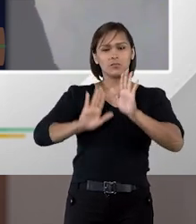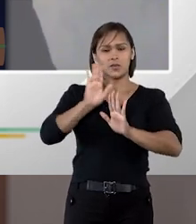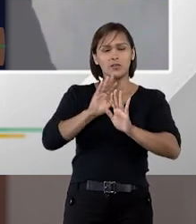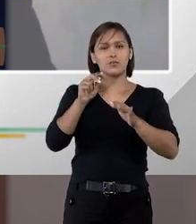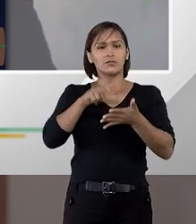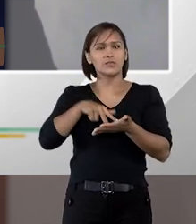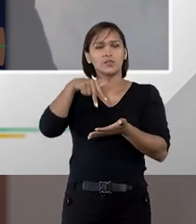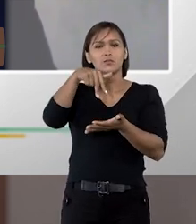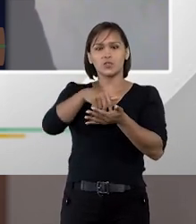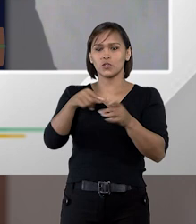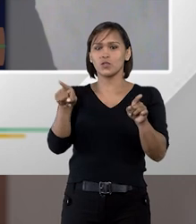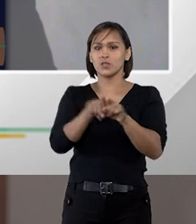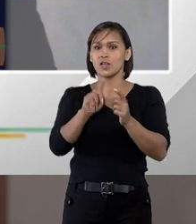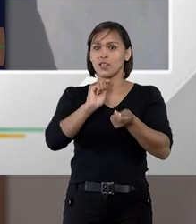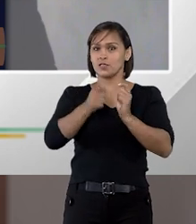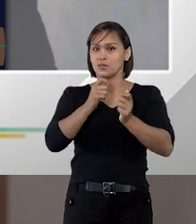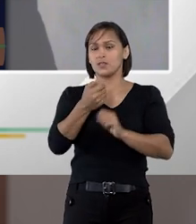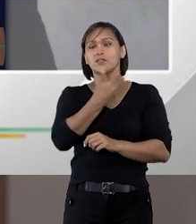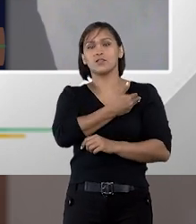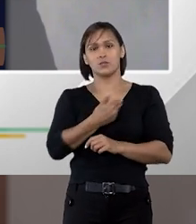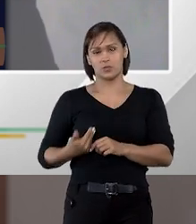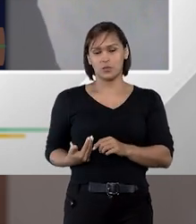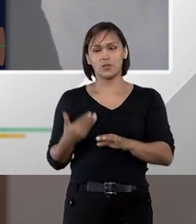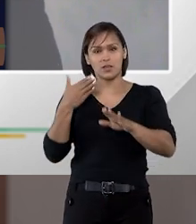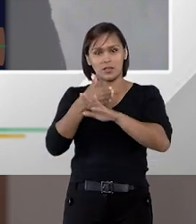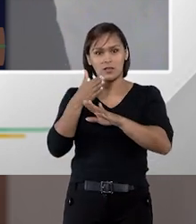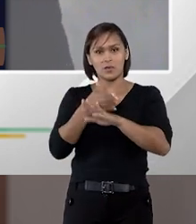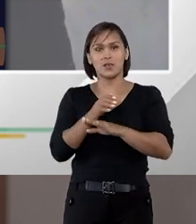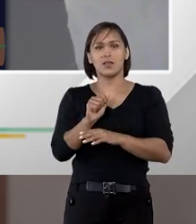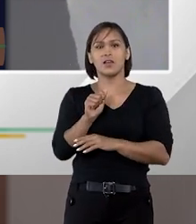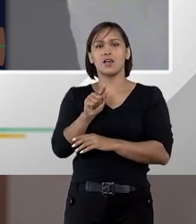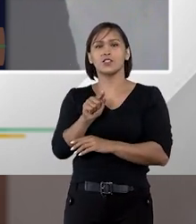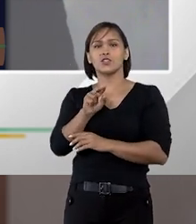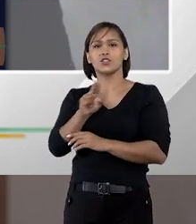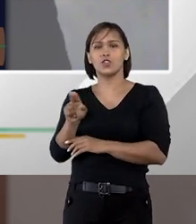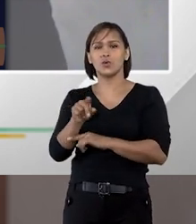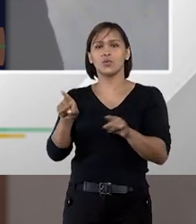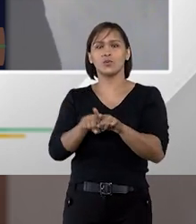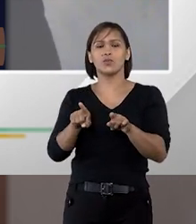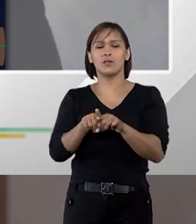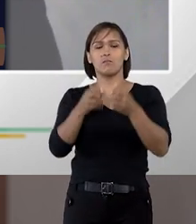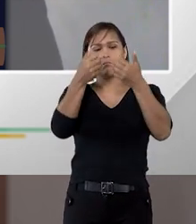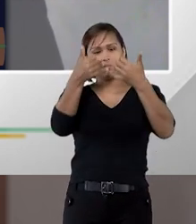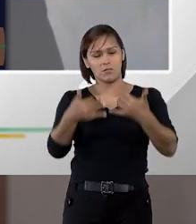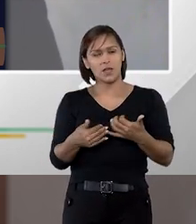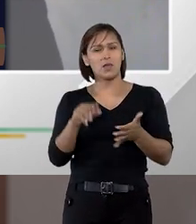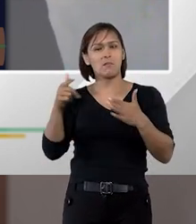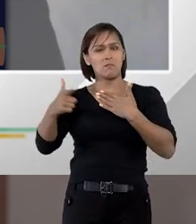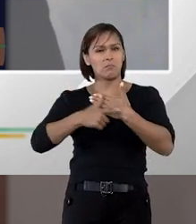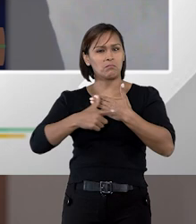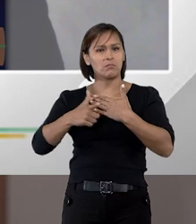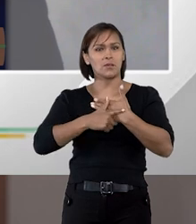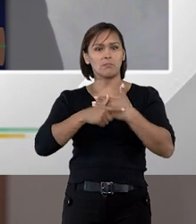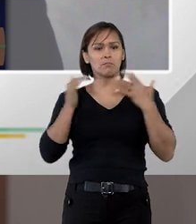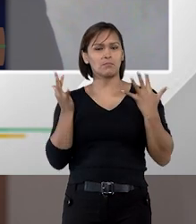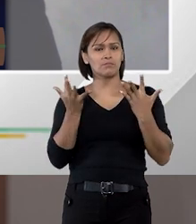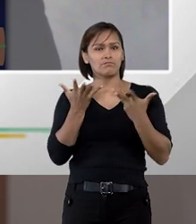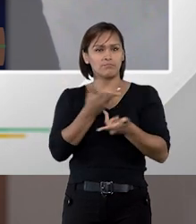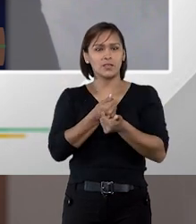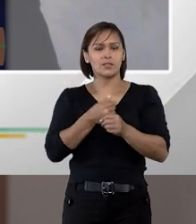autocomposição no âmbito inclusive da administração pública e a AGU a Advocacia Geral da União tem feito um papel